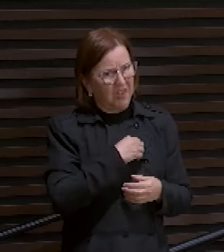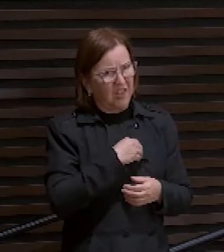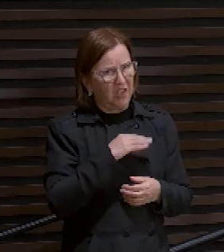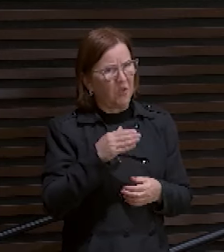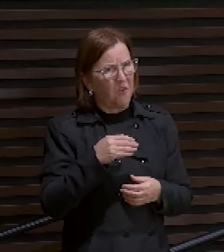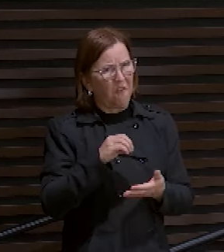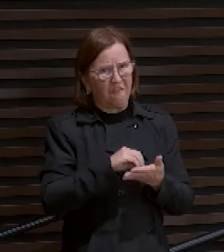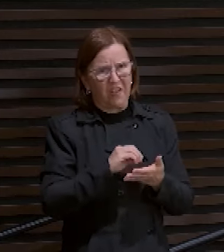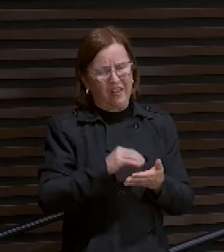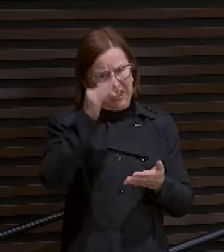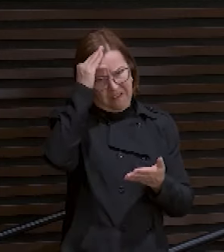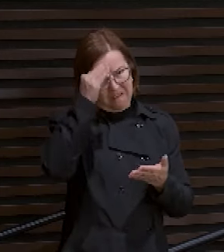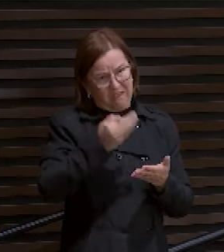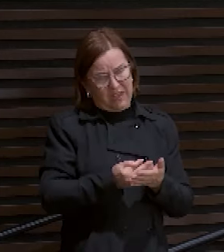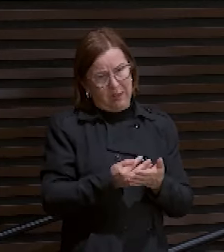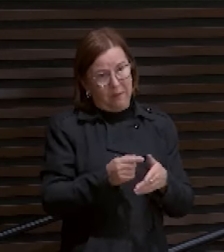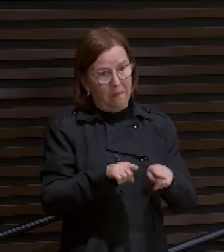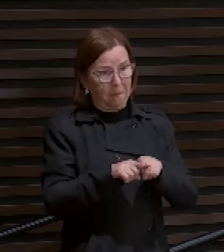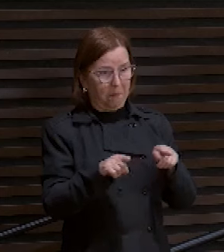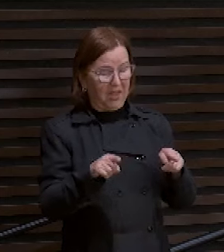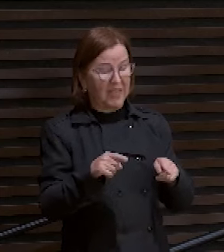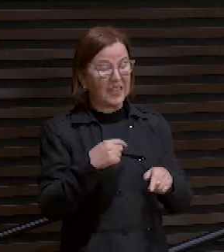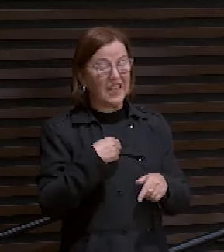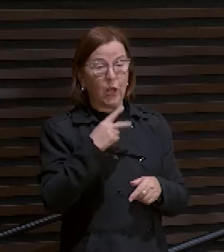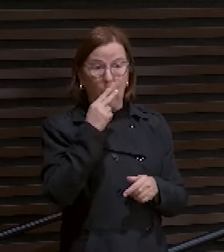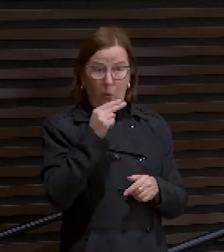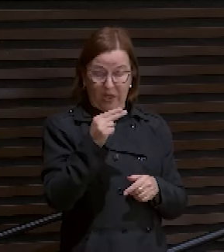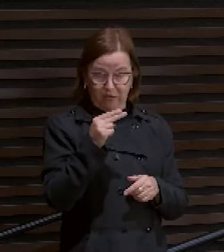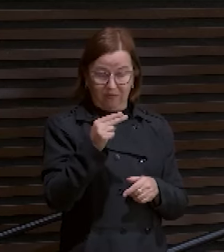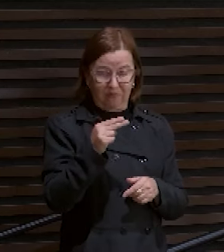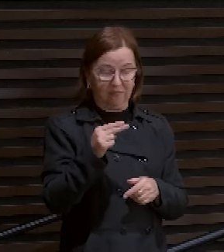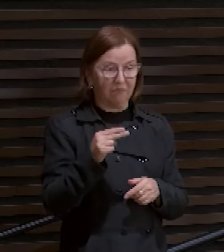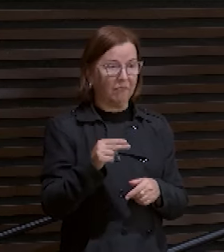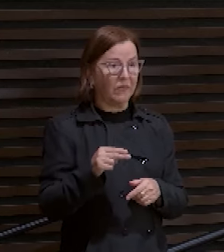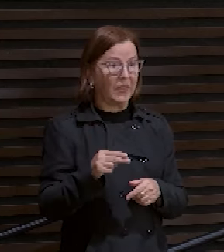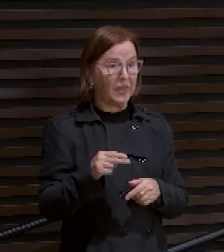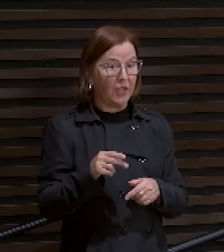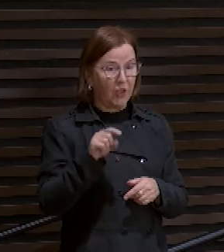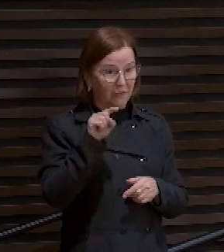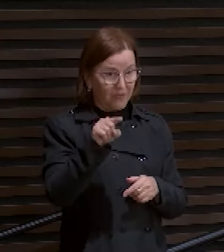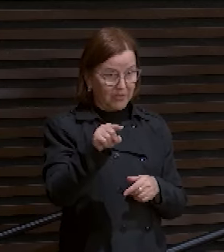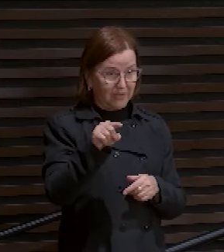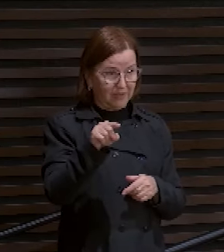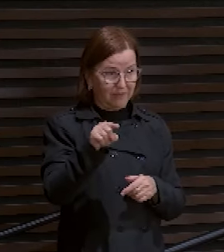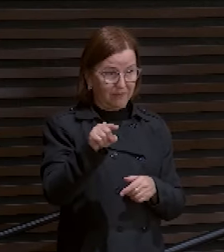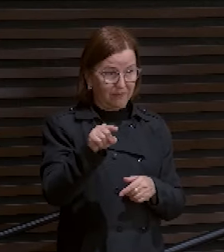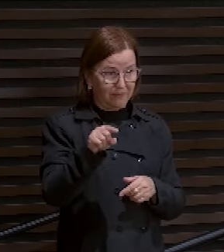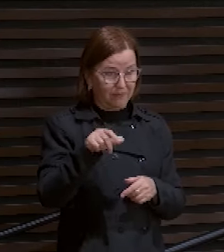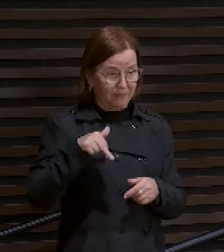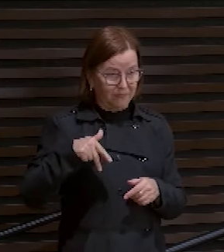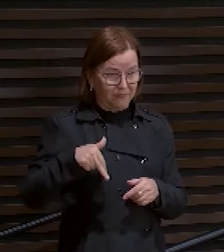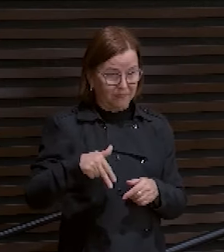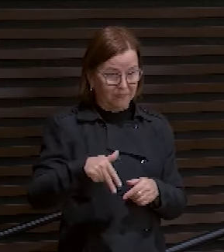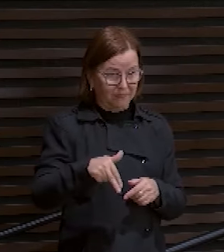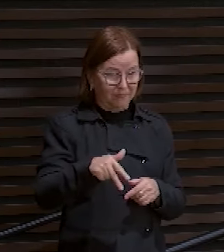Mas eu vou dizer como é que eu creio. Eu creio assim. Você andar. Andar.